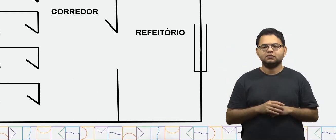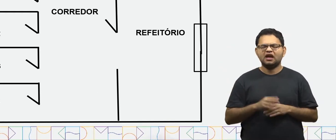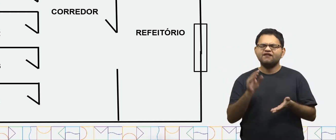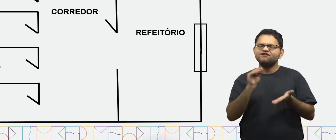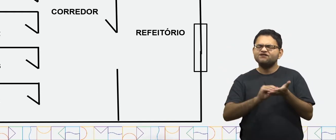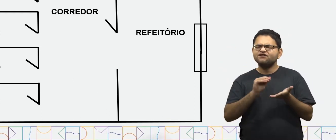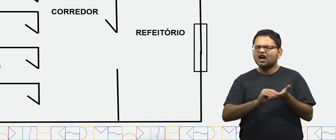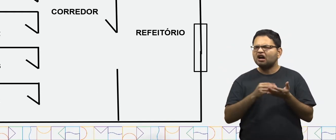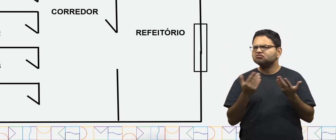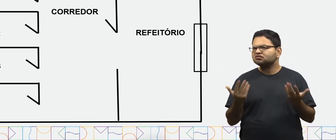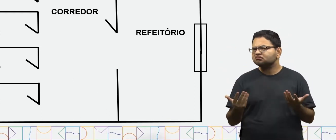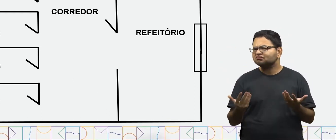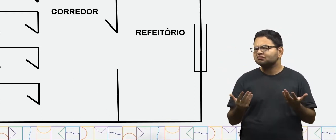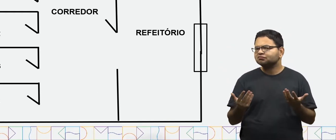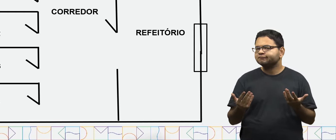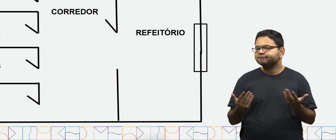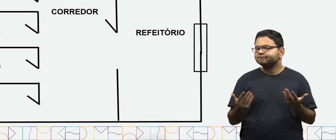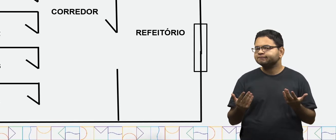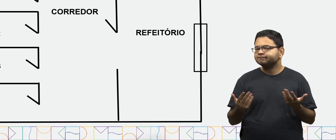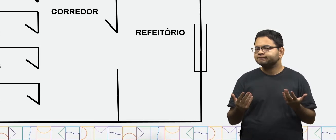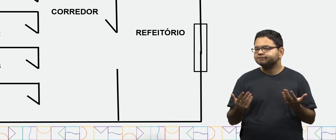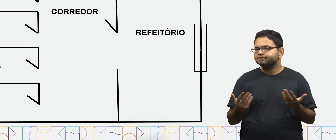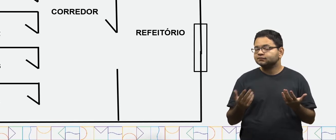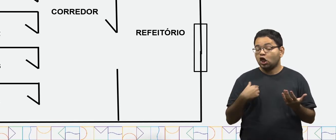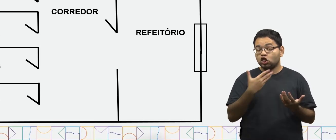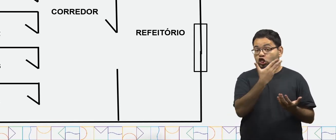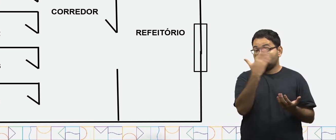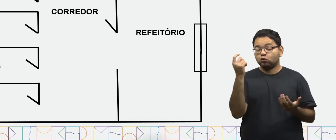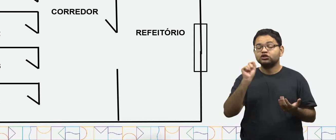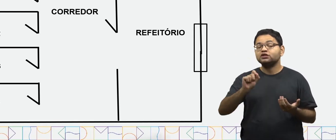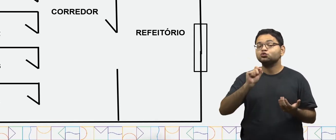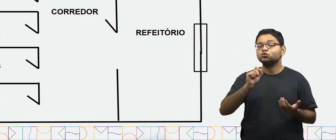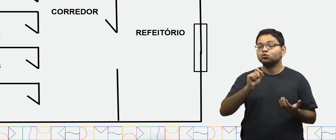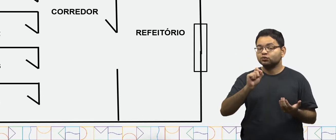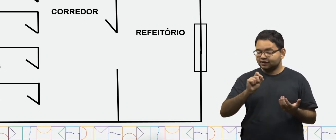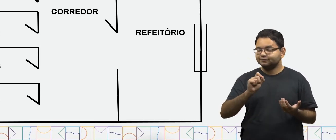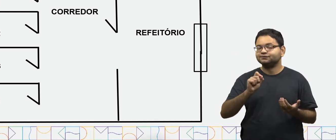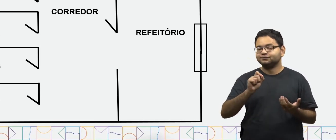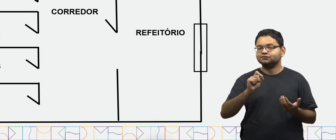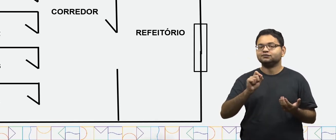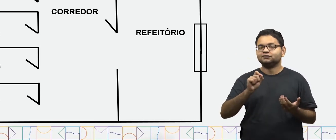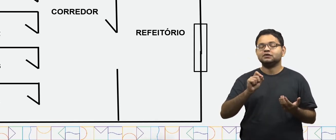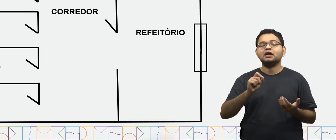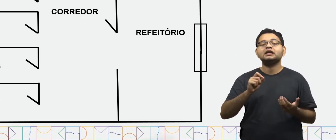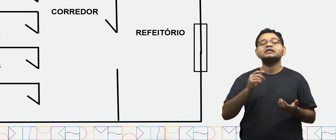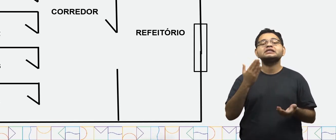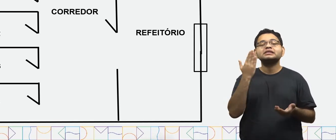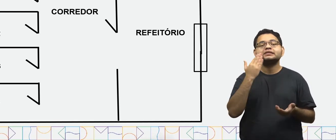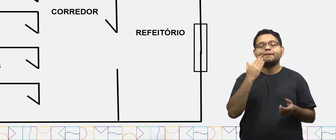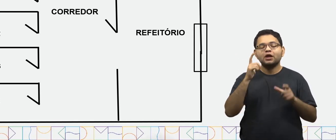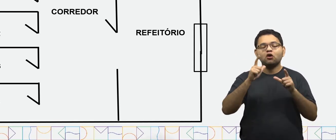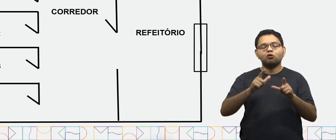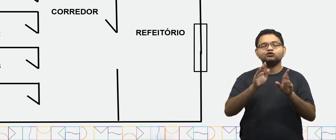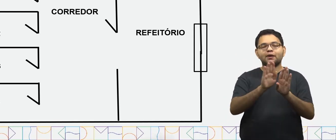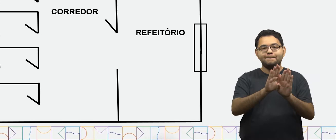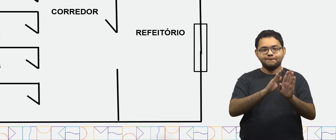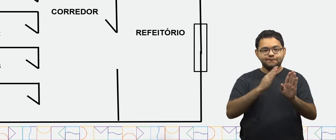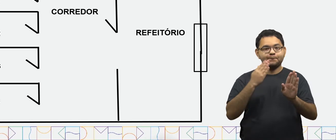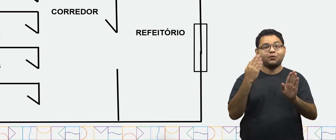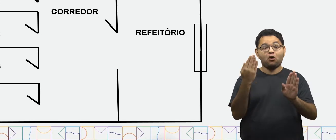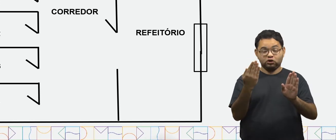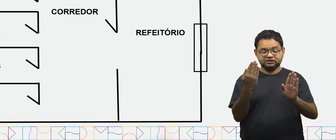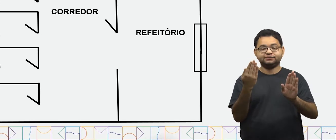faltando algo? Ihhh! Não deixem de identificar as entradas e